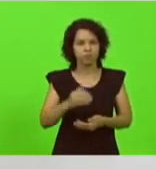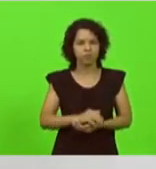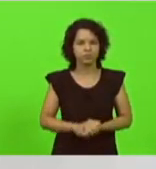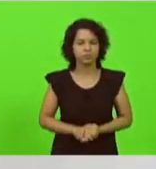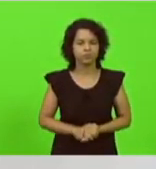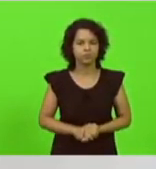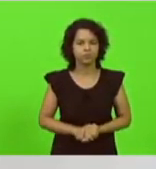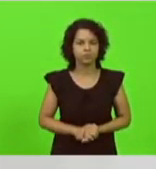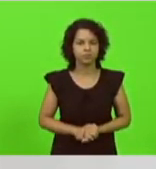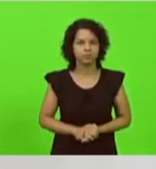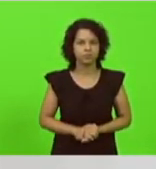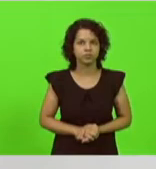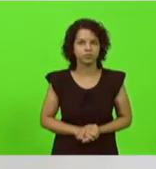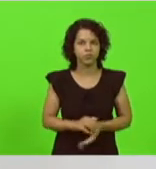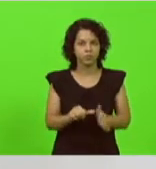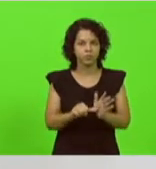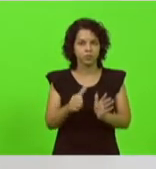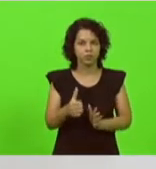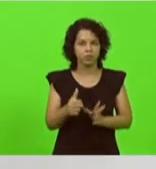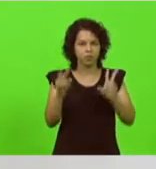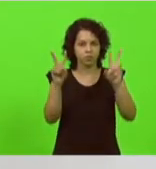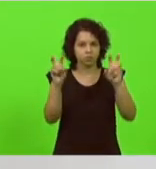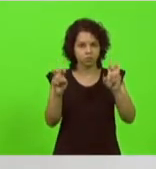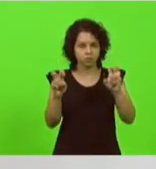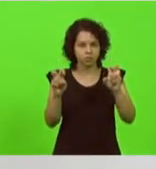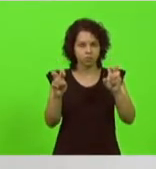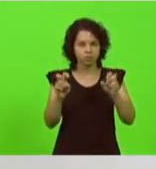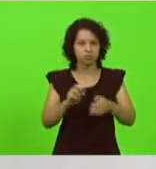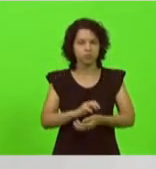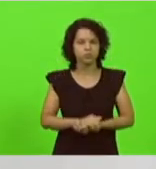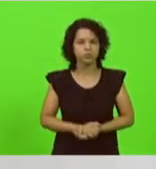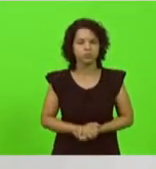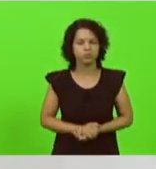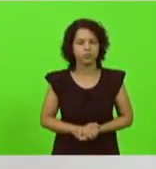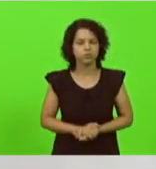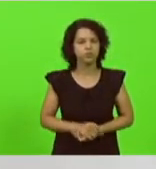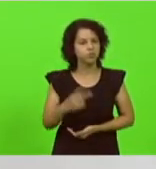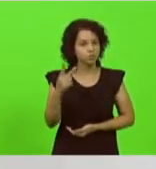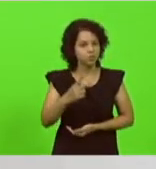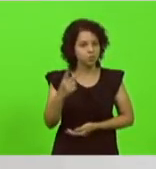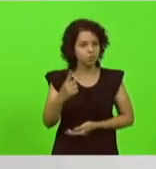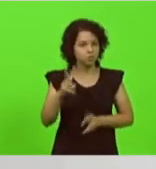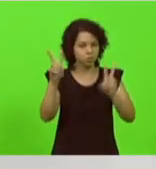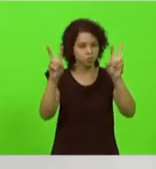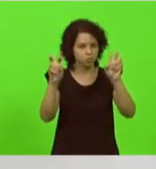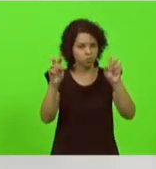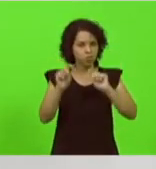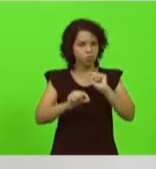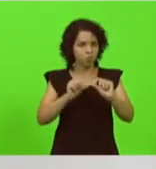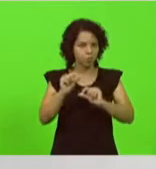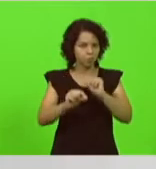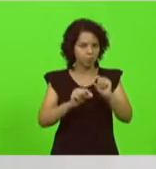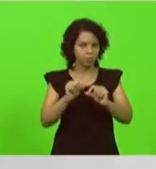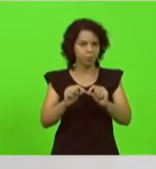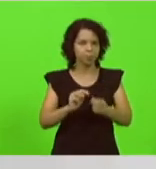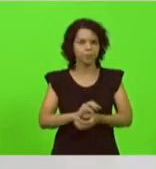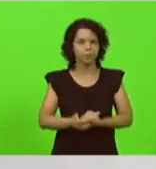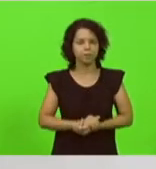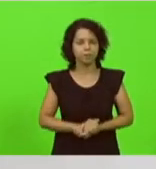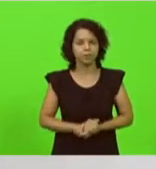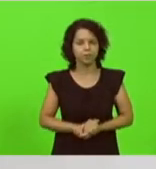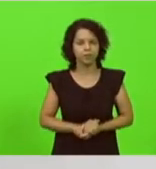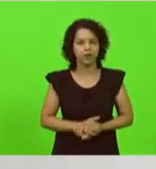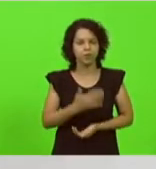esse foi o primeiro assunto que me trouxe à tribuna para segundo eu gostaria de pedir